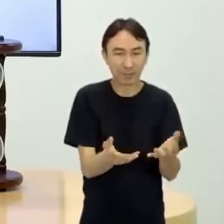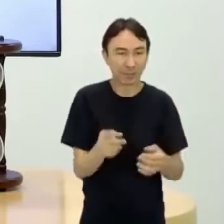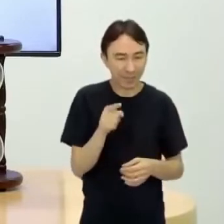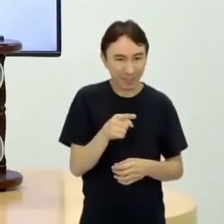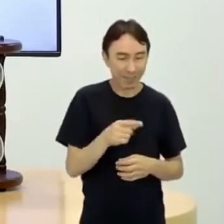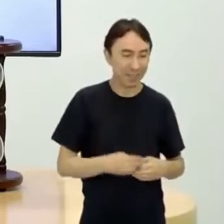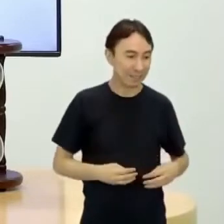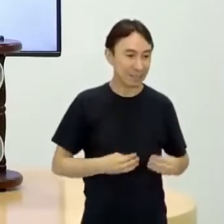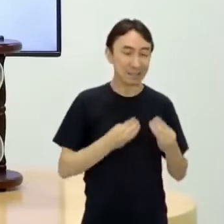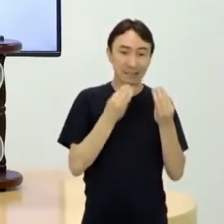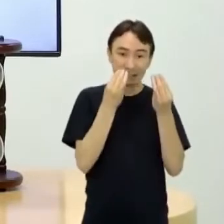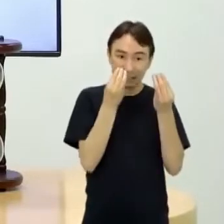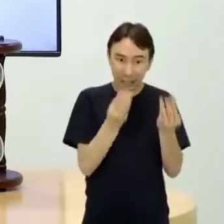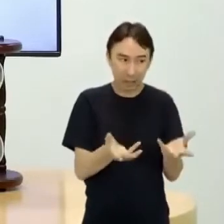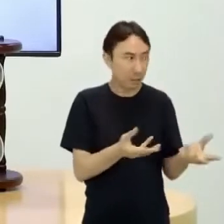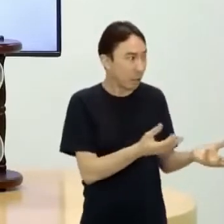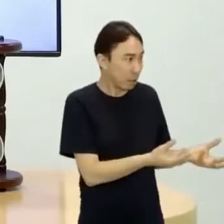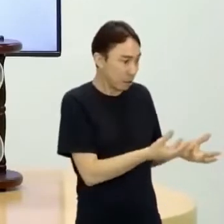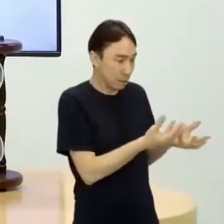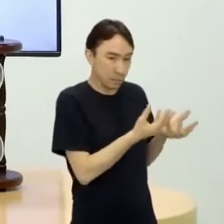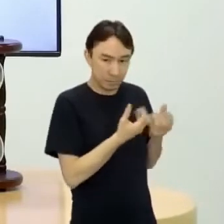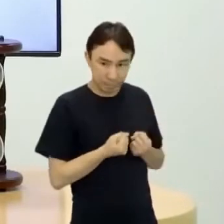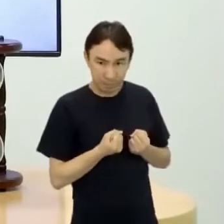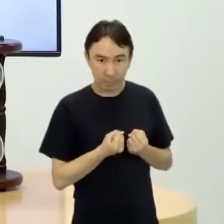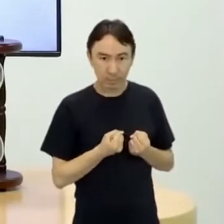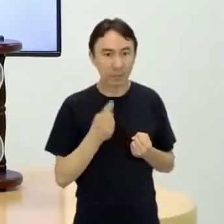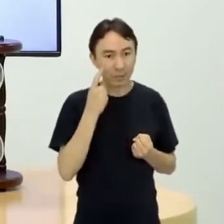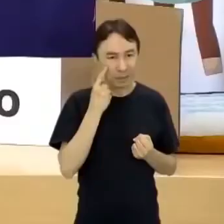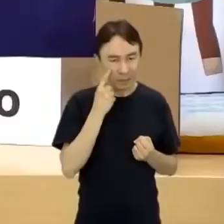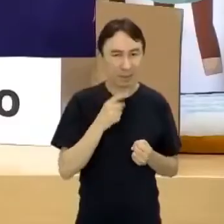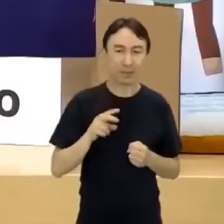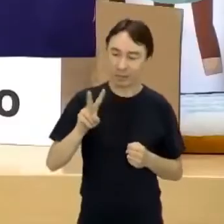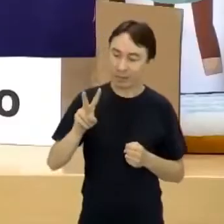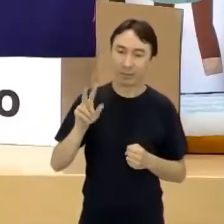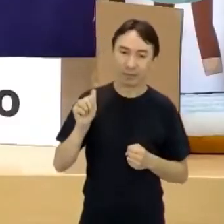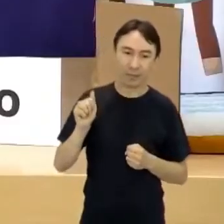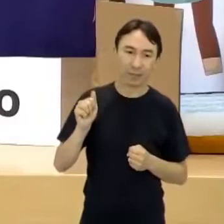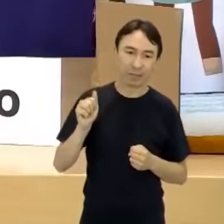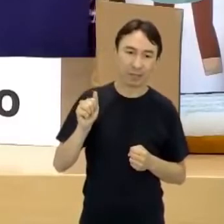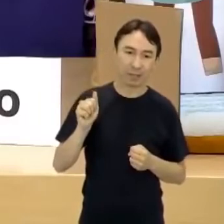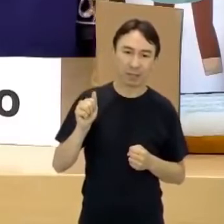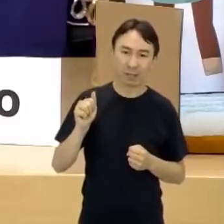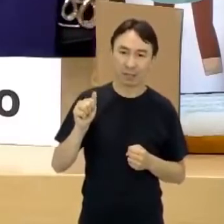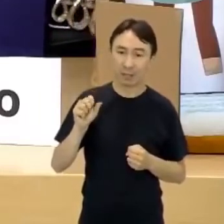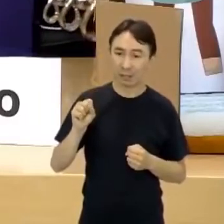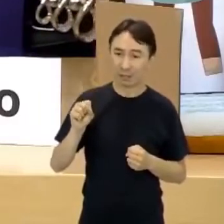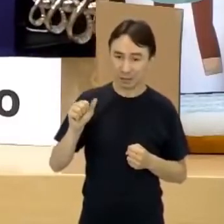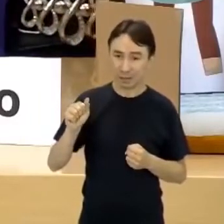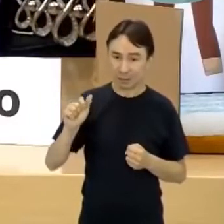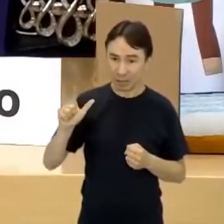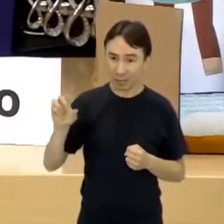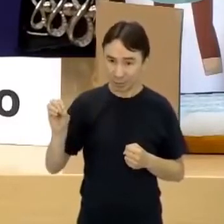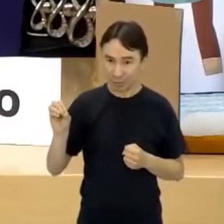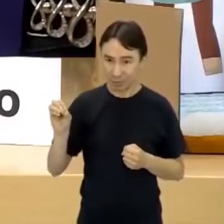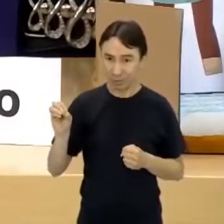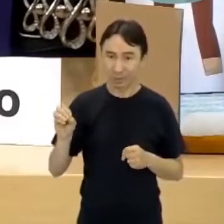o que vai acontecer? Ele continua sendo um vassalo, mas além de vassalo, ele se torna também,